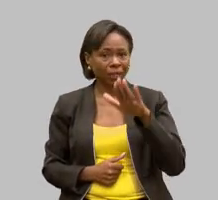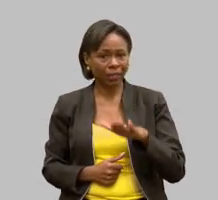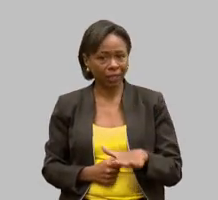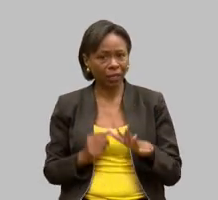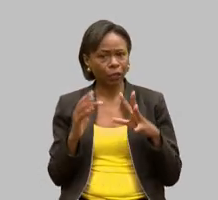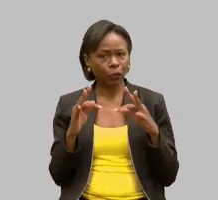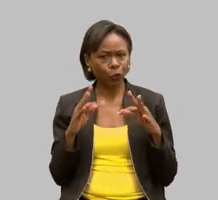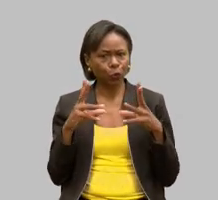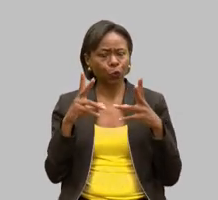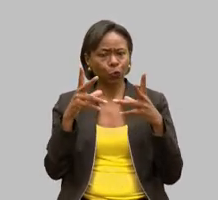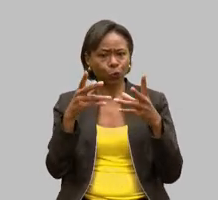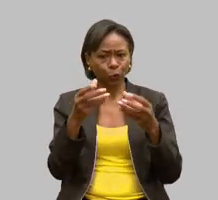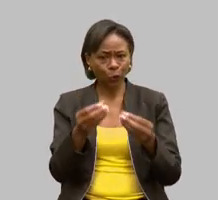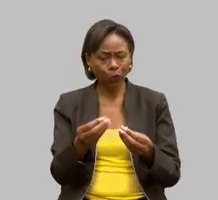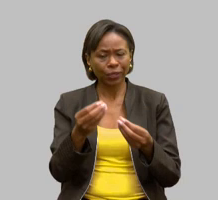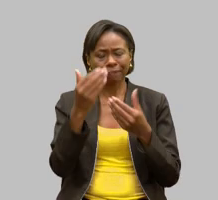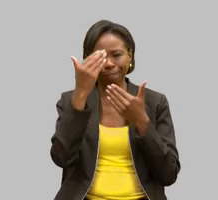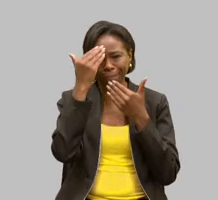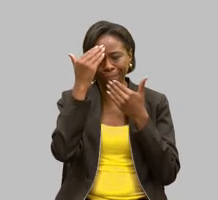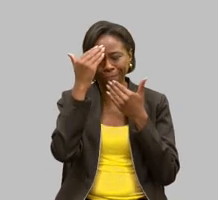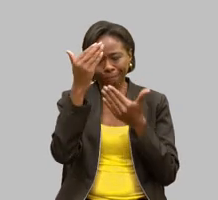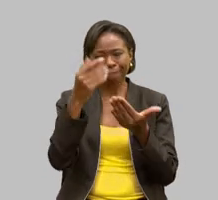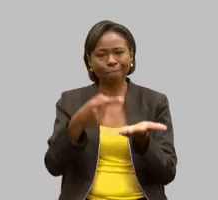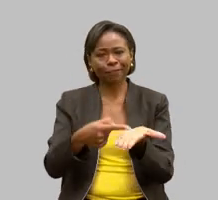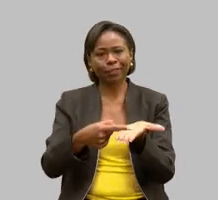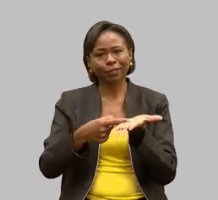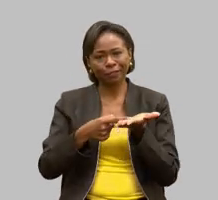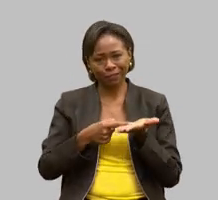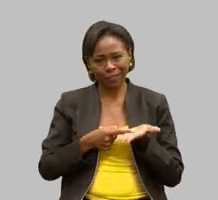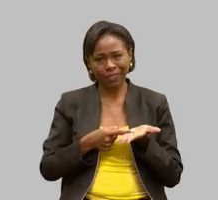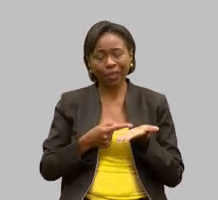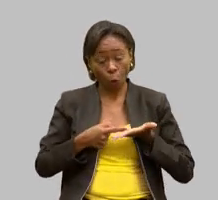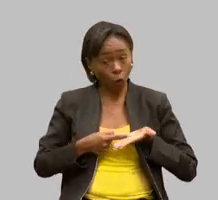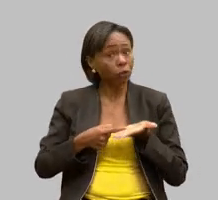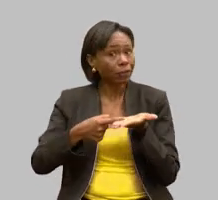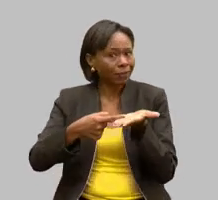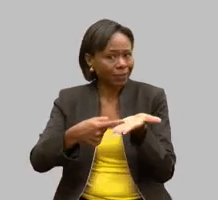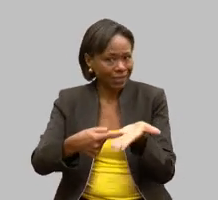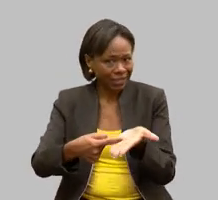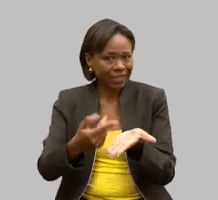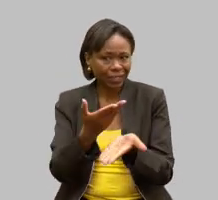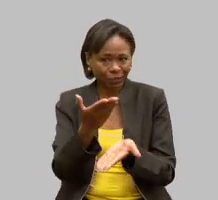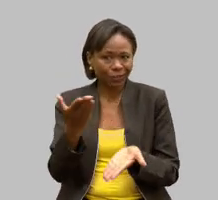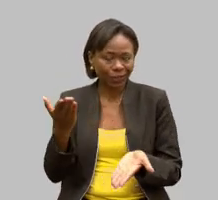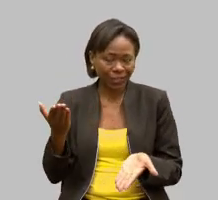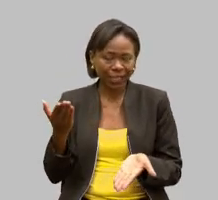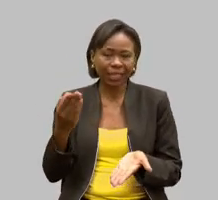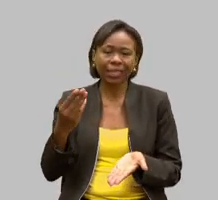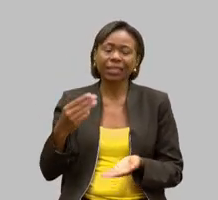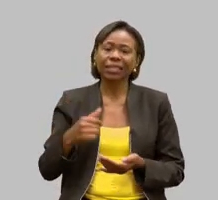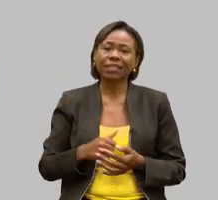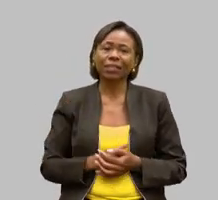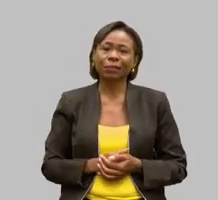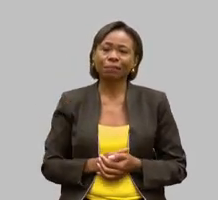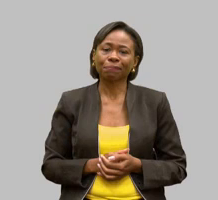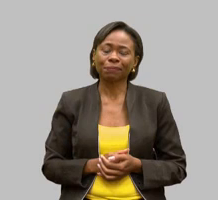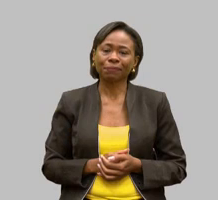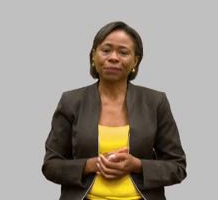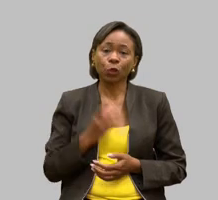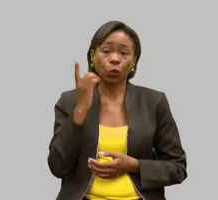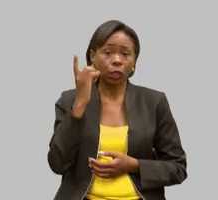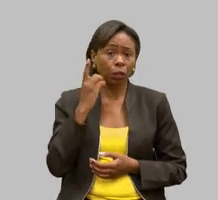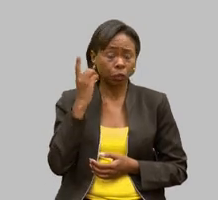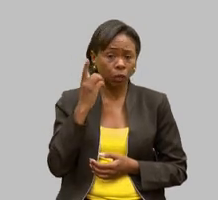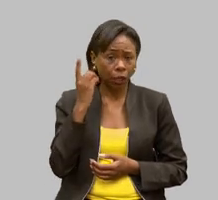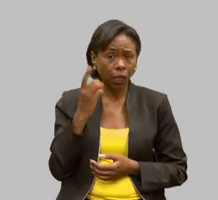Queria agradecer o convite, mais uma vez, da comissão, na pessoa do doutor Maurício, do doutor Duarte Bechir, que sempre